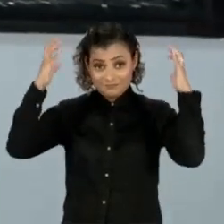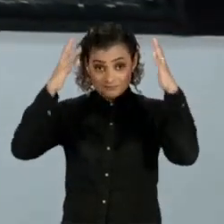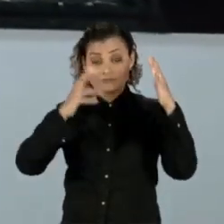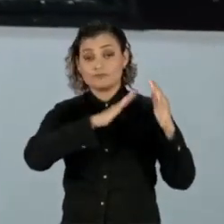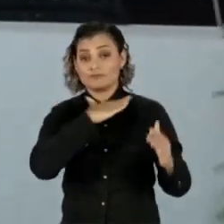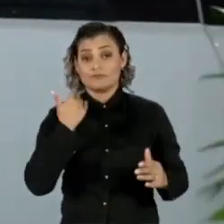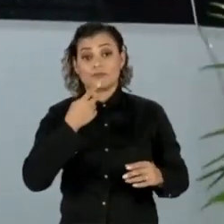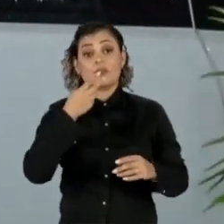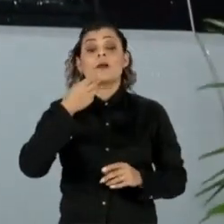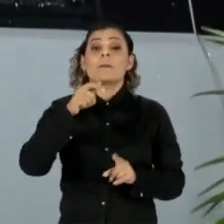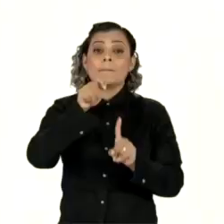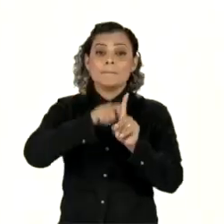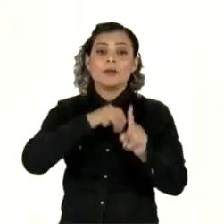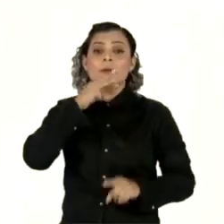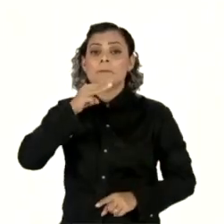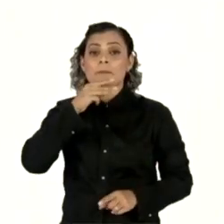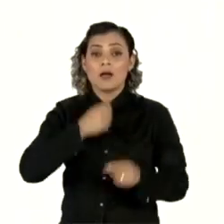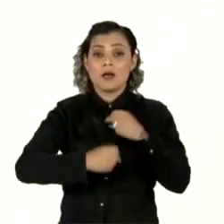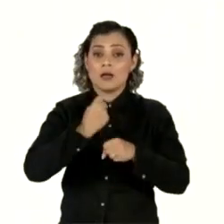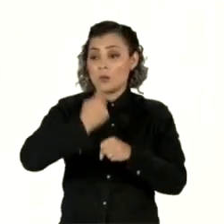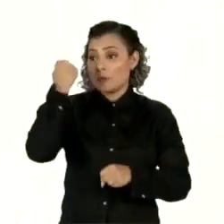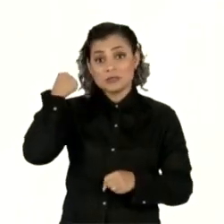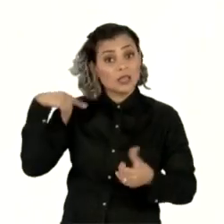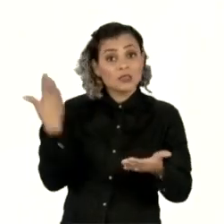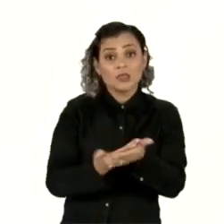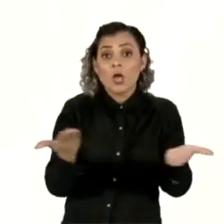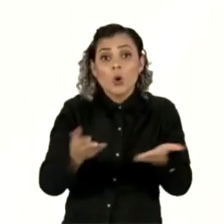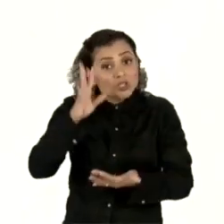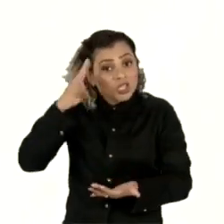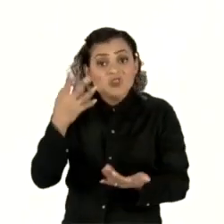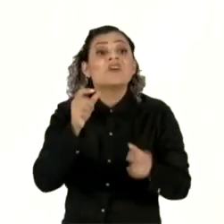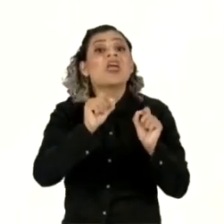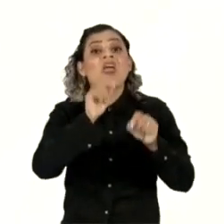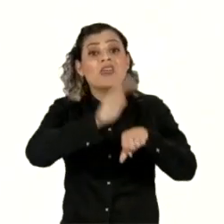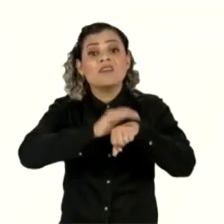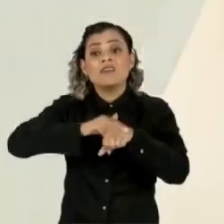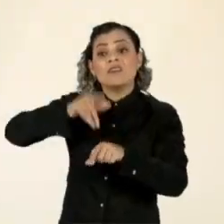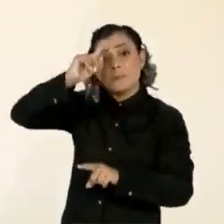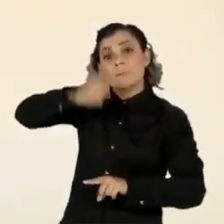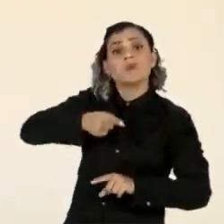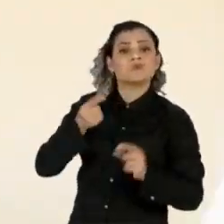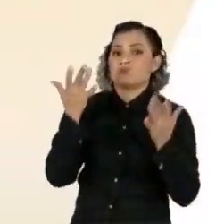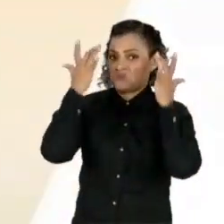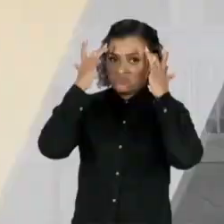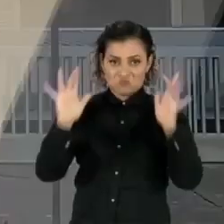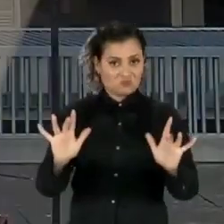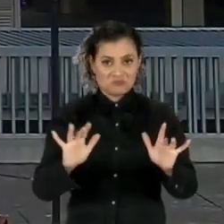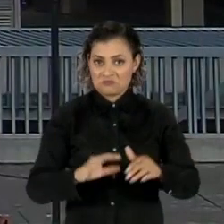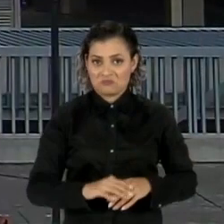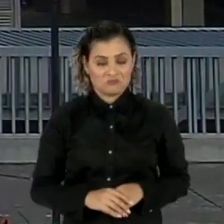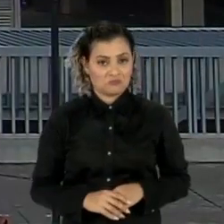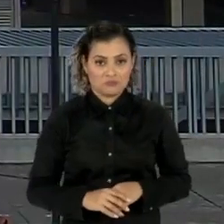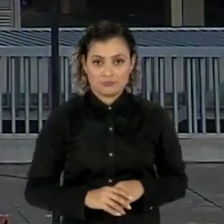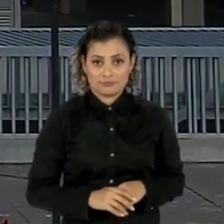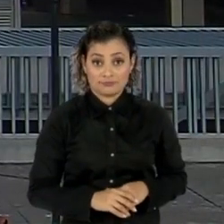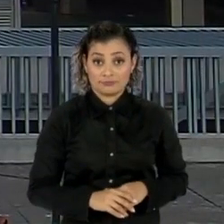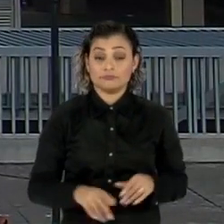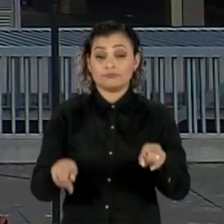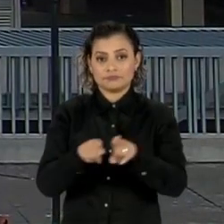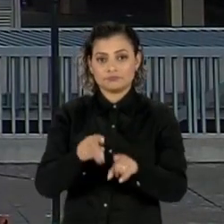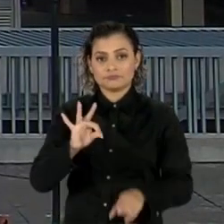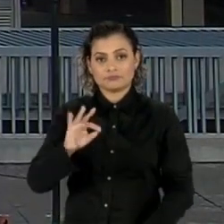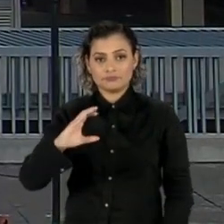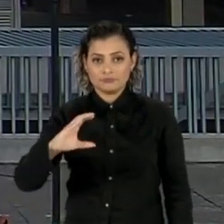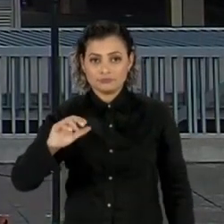em março do ano passado e até agora não se sabe quem foram os mandantes do crime. O Tribunal Regional